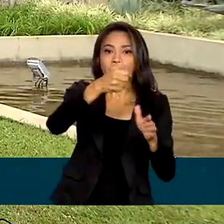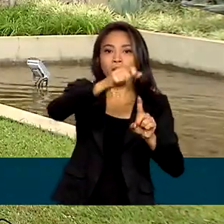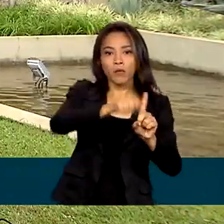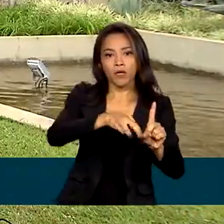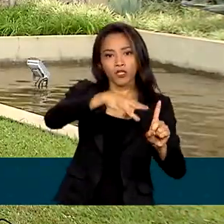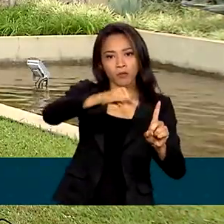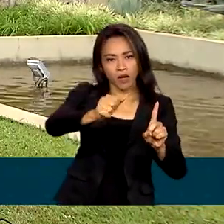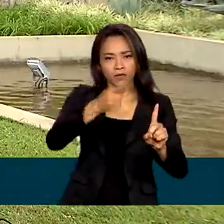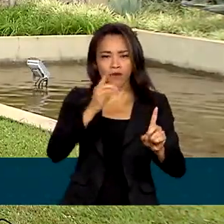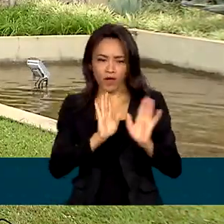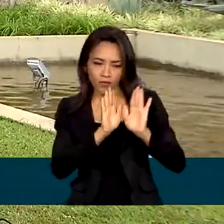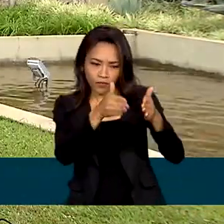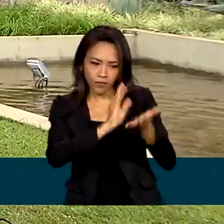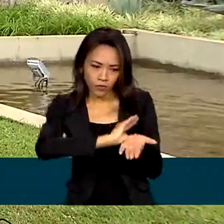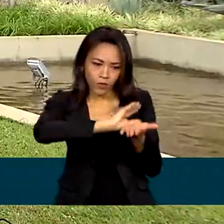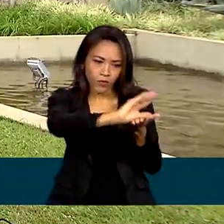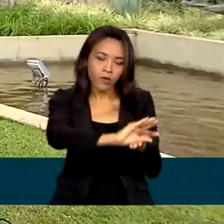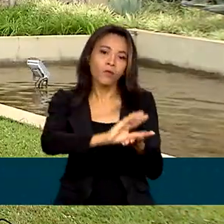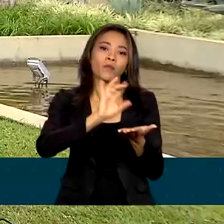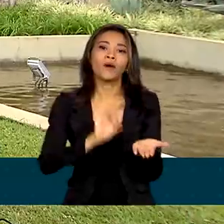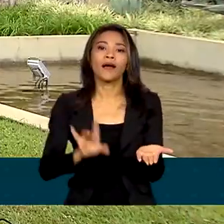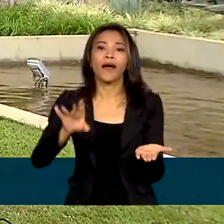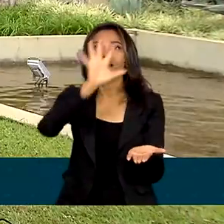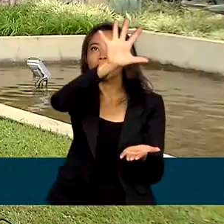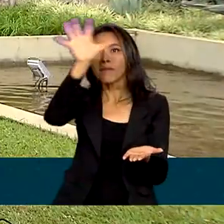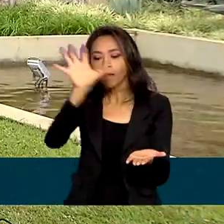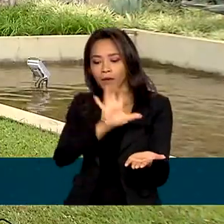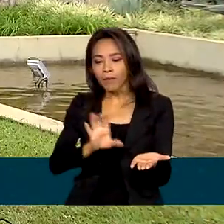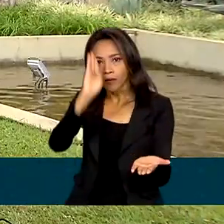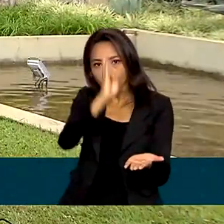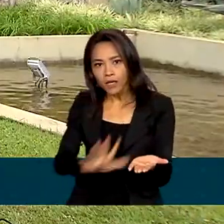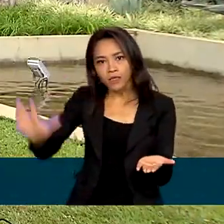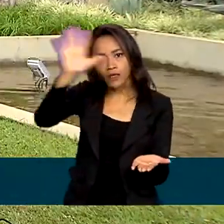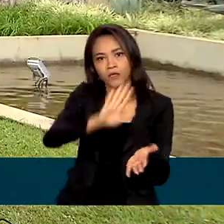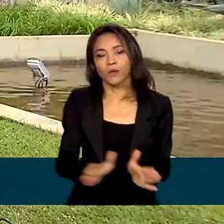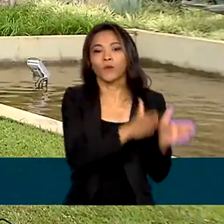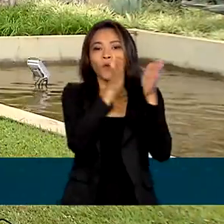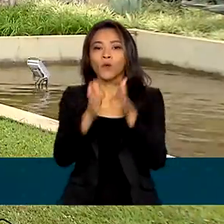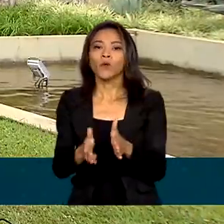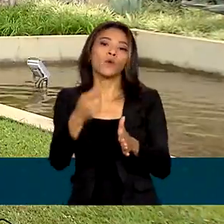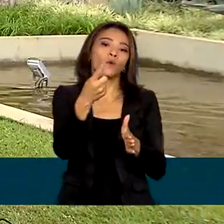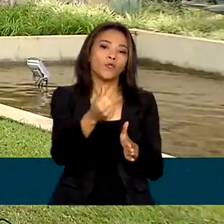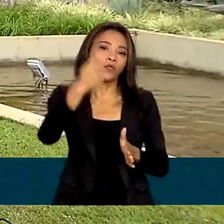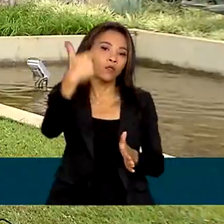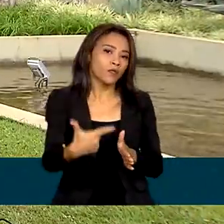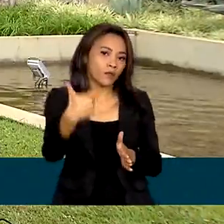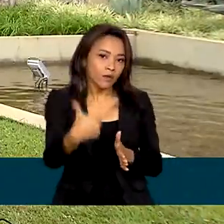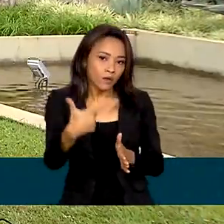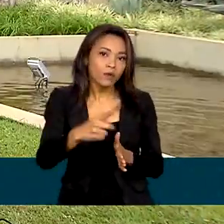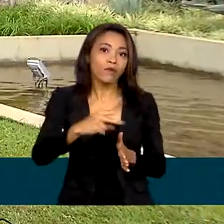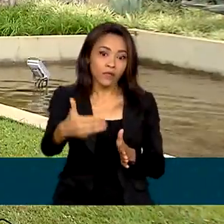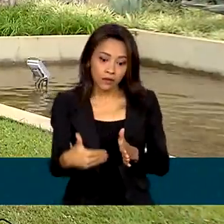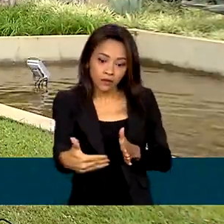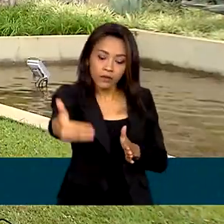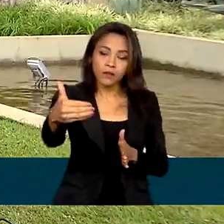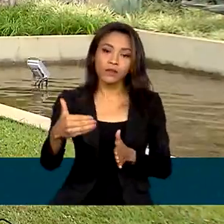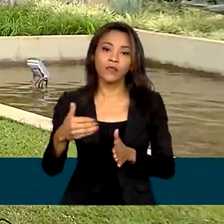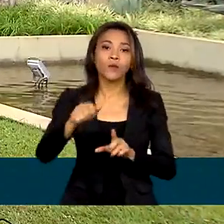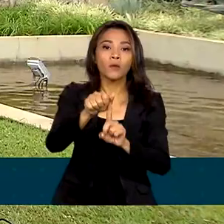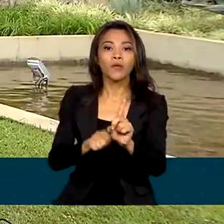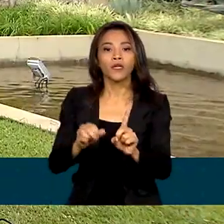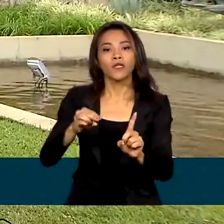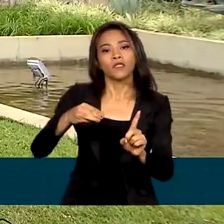organização por região do país. O dinheiro da segunda etapa será liberado em agosto e vai contemplar